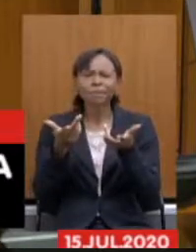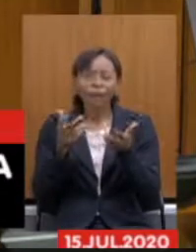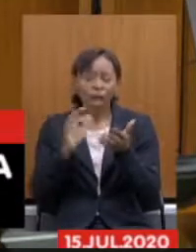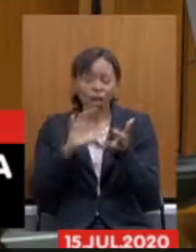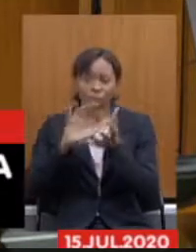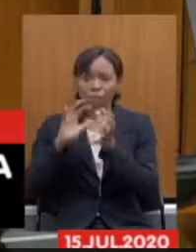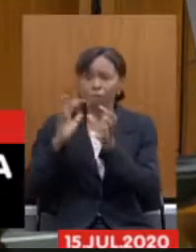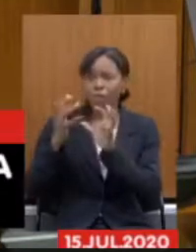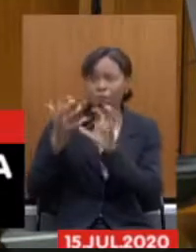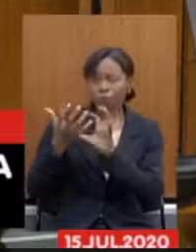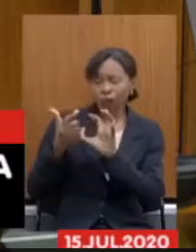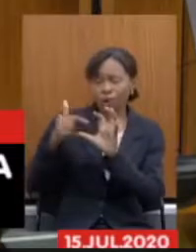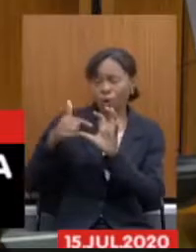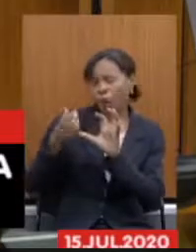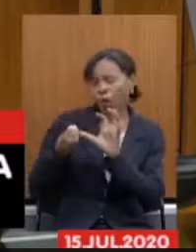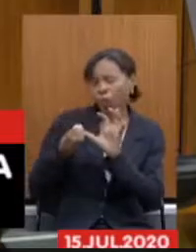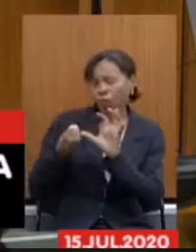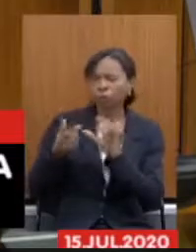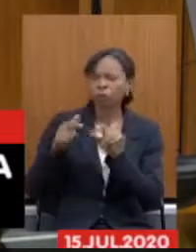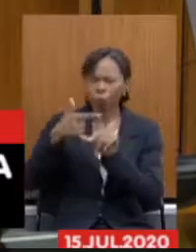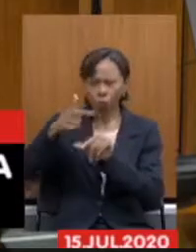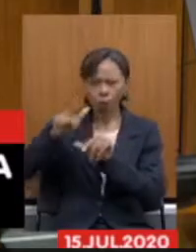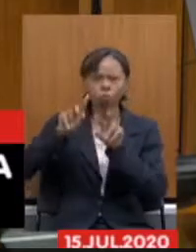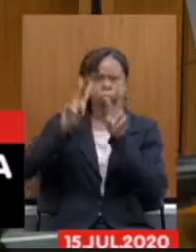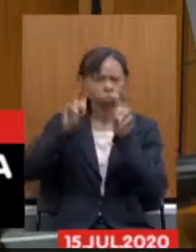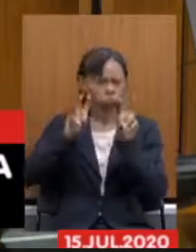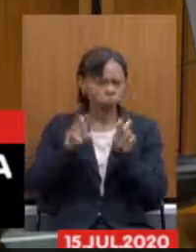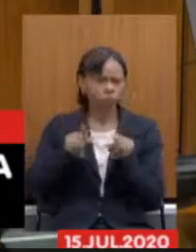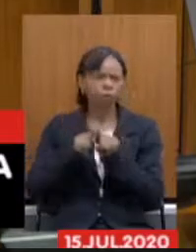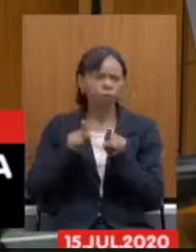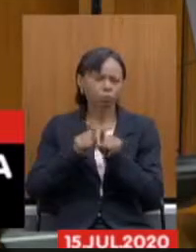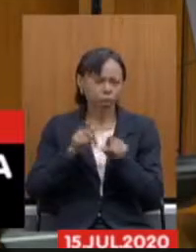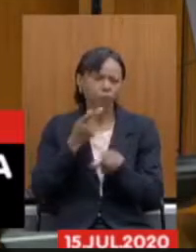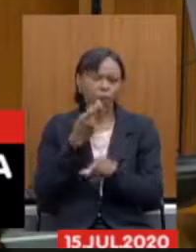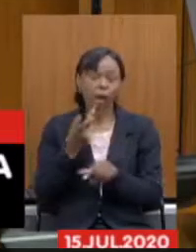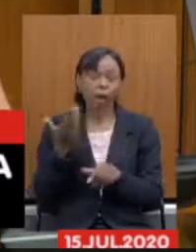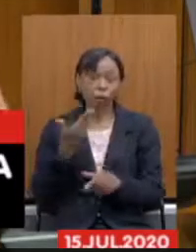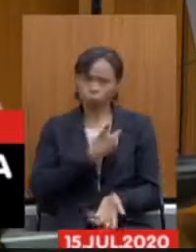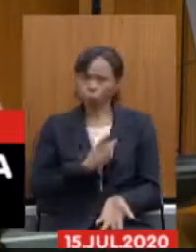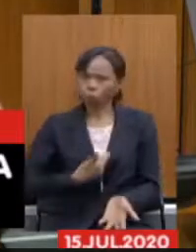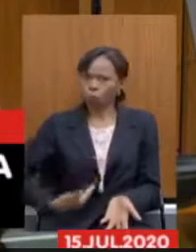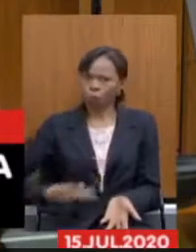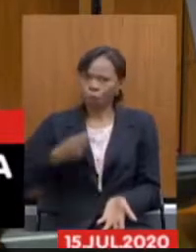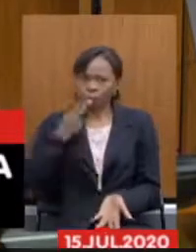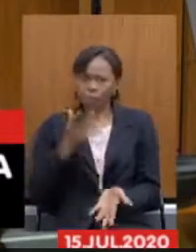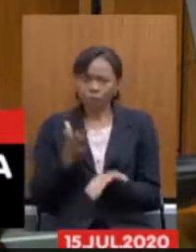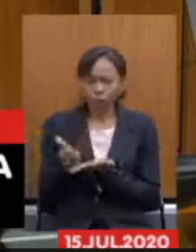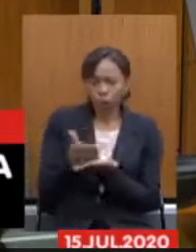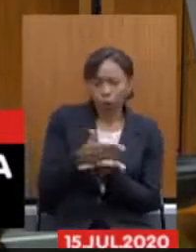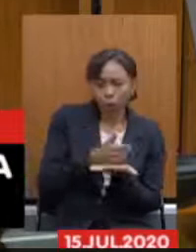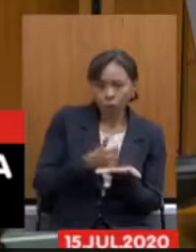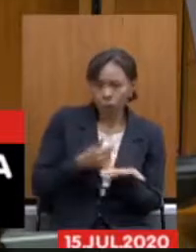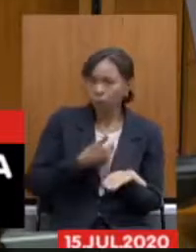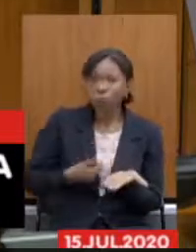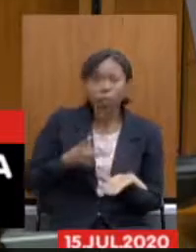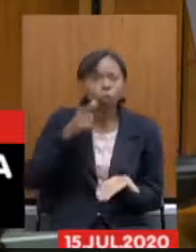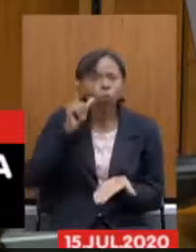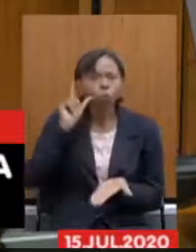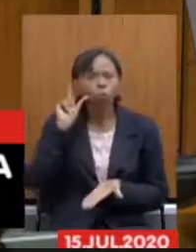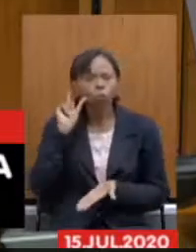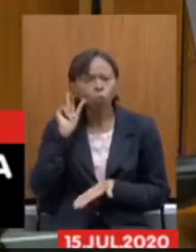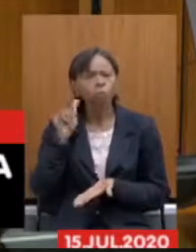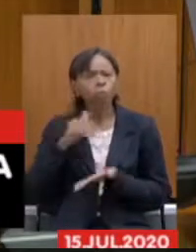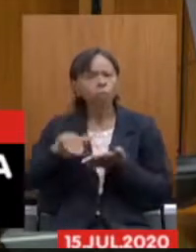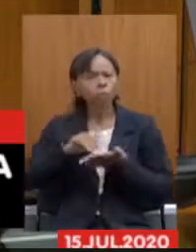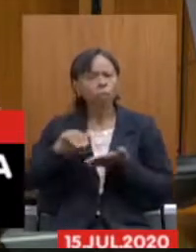outras questões que a gente tem que falar dessas questões que tanto o governador fala de arrecadação do Estado e ontem na fala